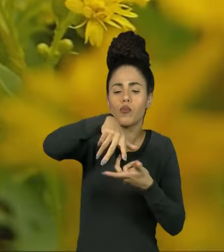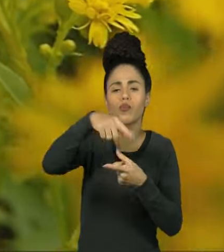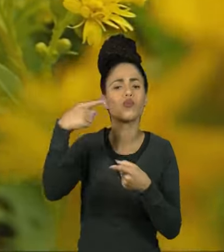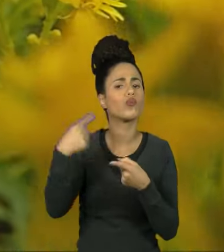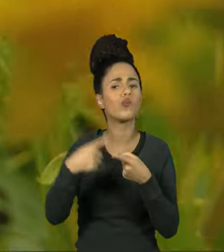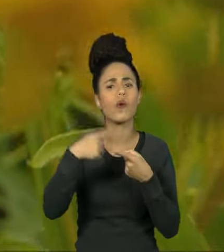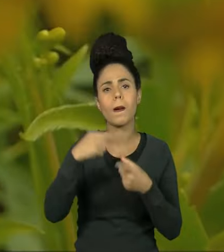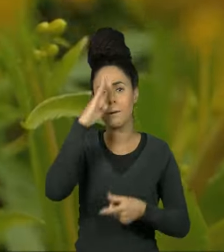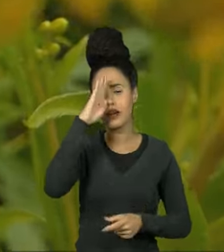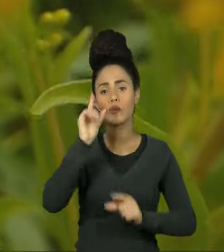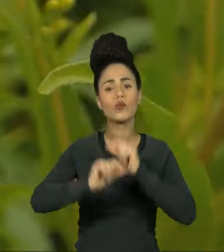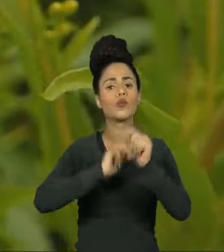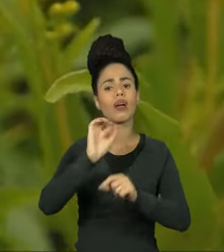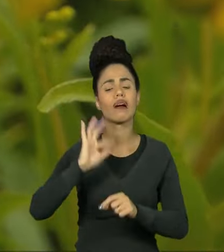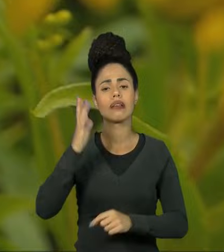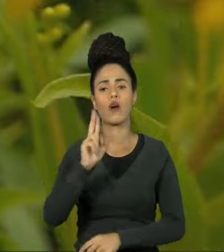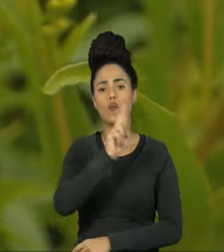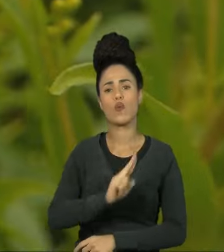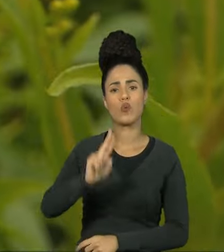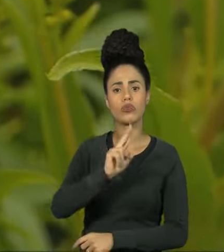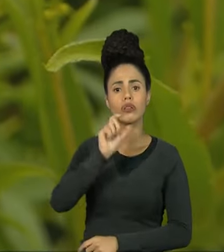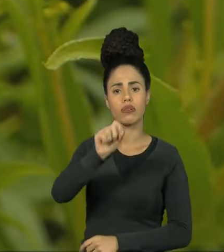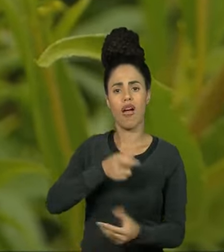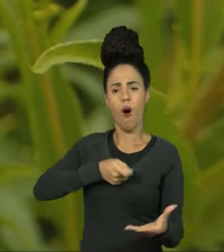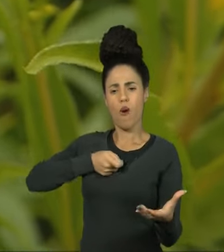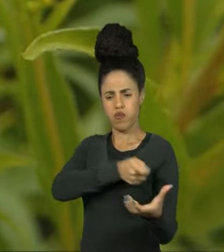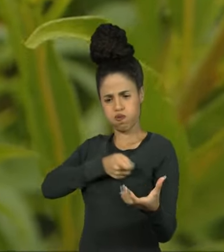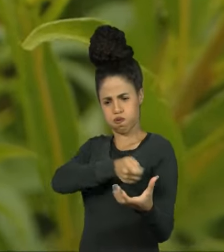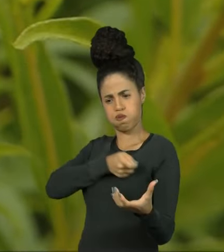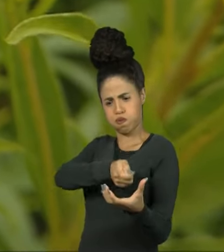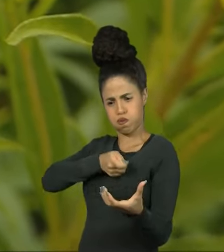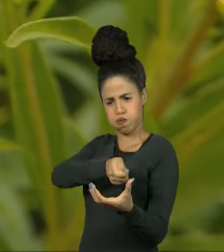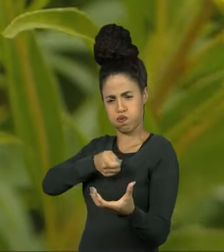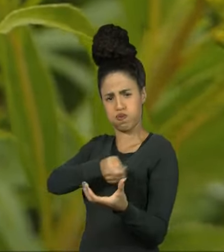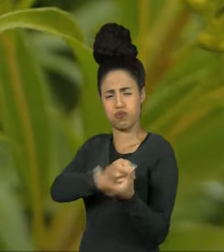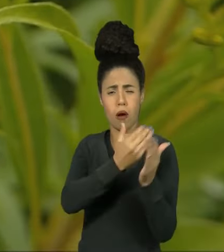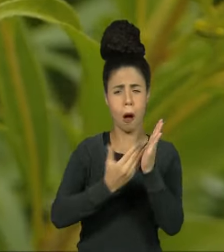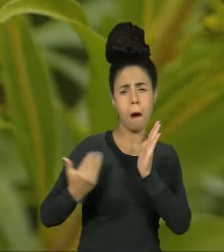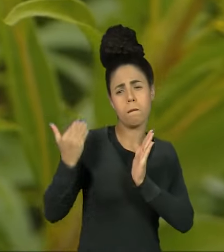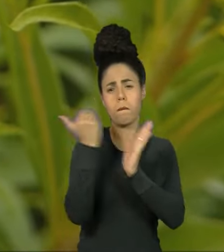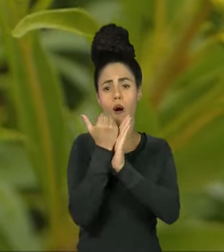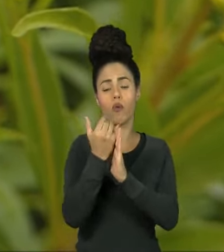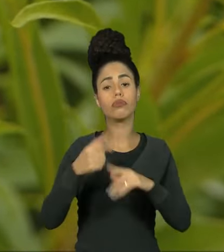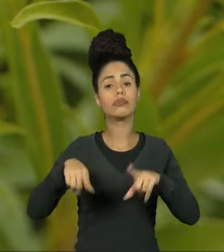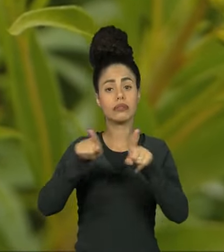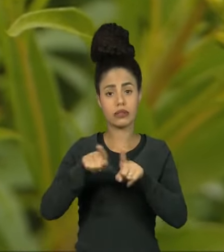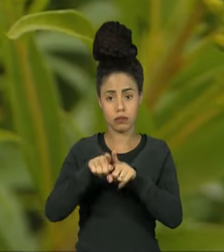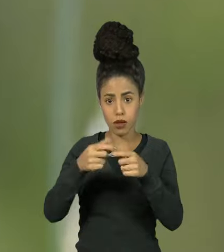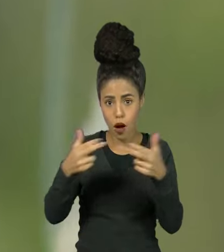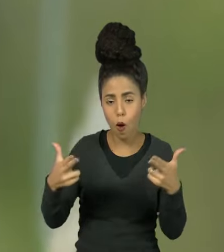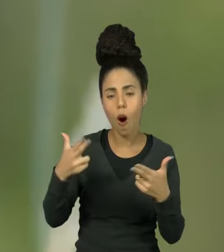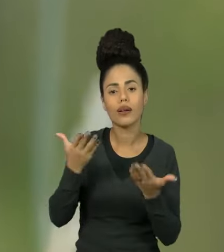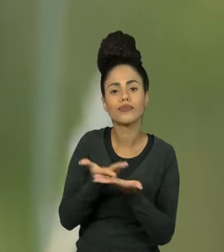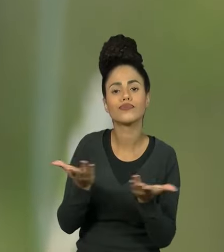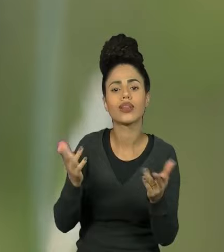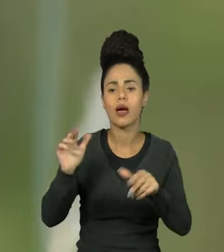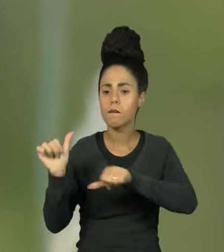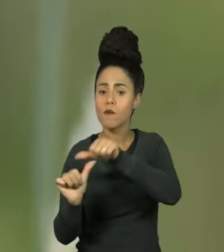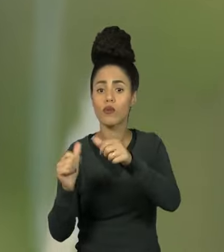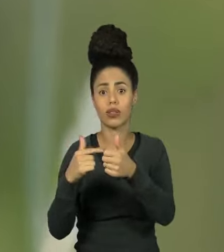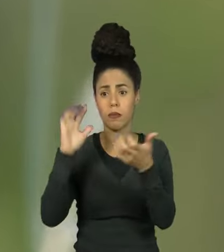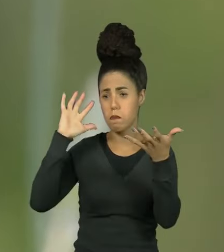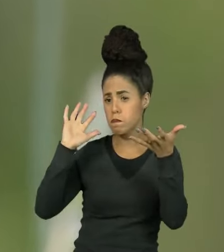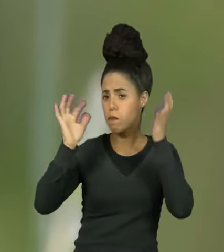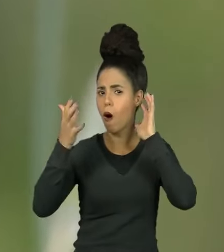causas principais são o uso sem controle de agrotóxicos nas lavouras, o avanço da monocultura, as mudanças